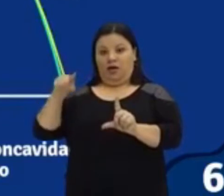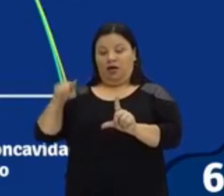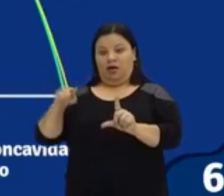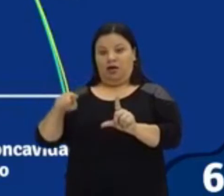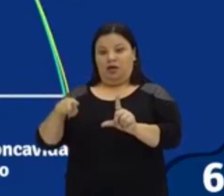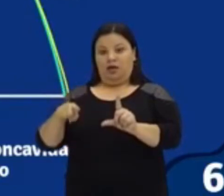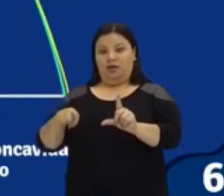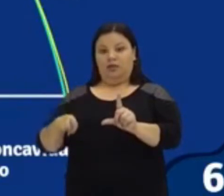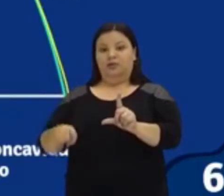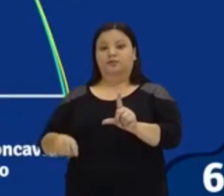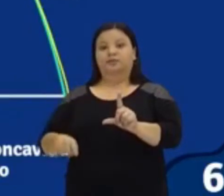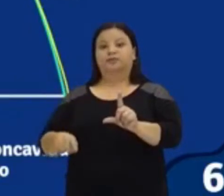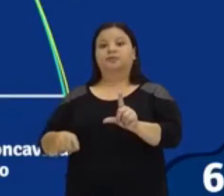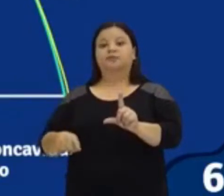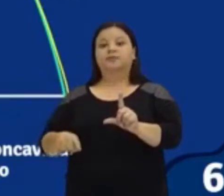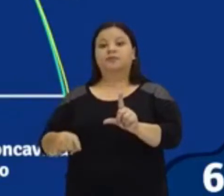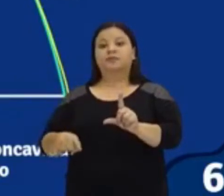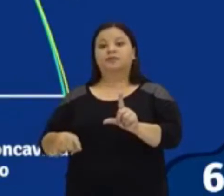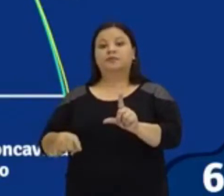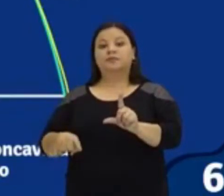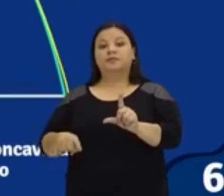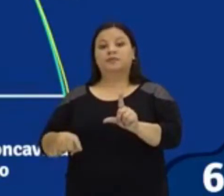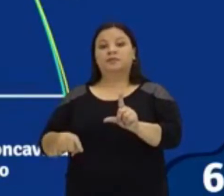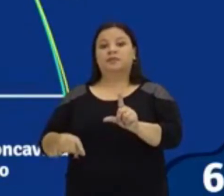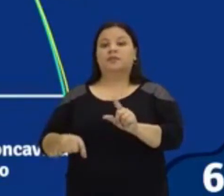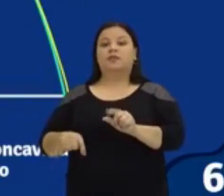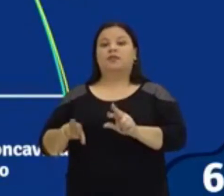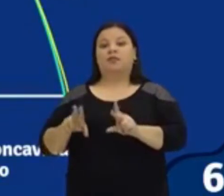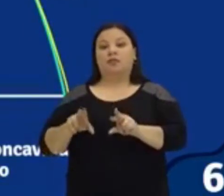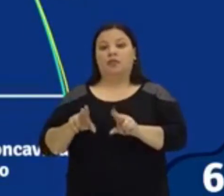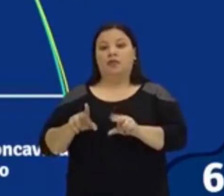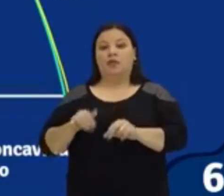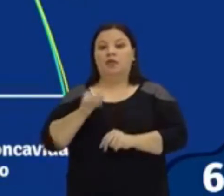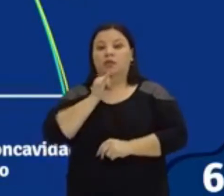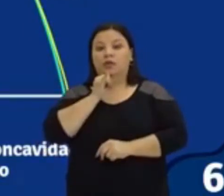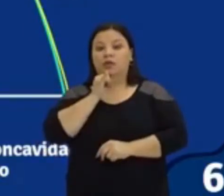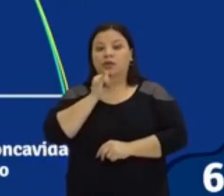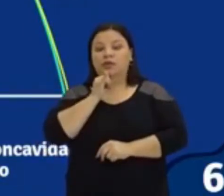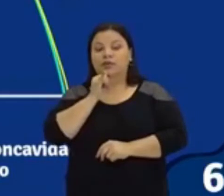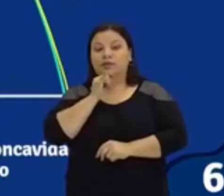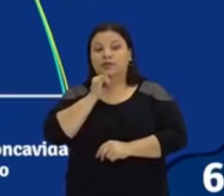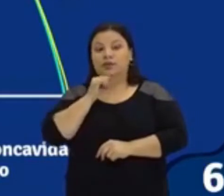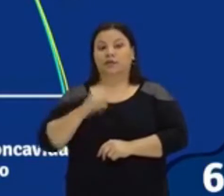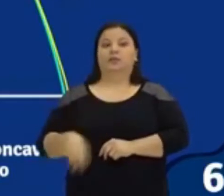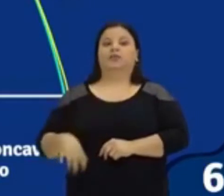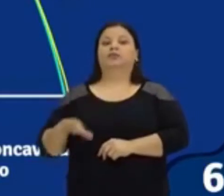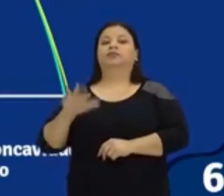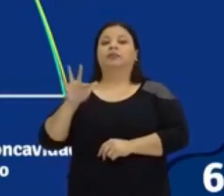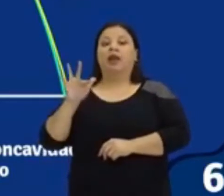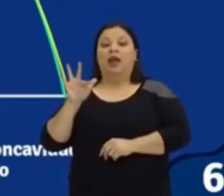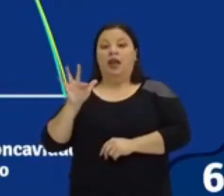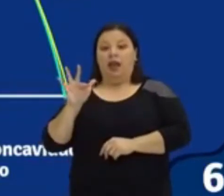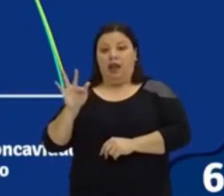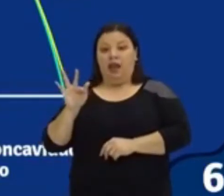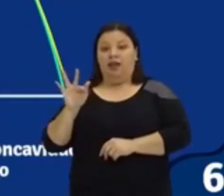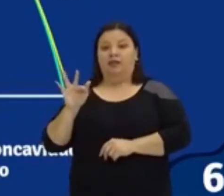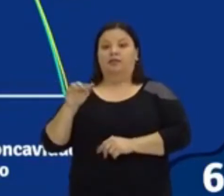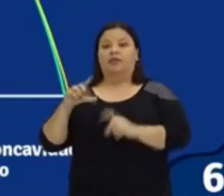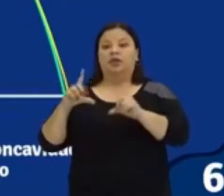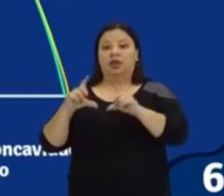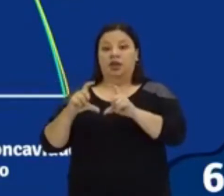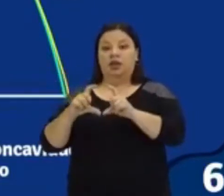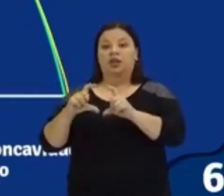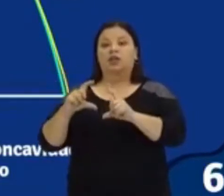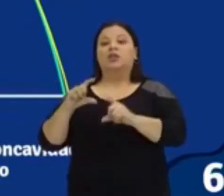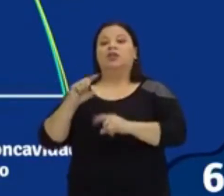exemplo assim, olha, aqui, por exemplo, eu tenho lá f de x é igual a 3x quadrado, olha aí,